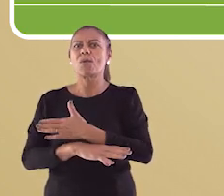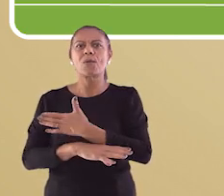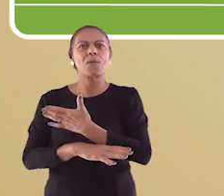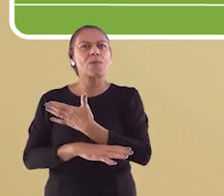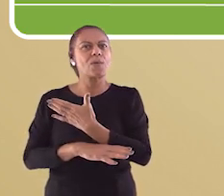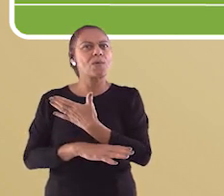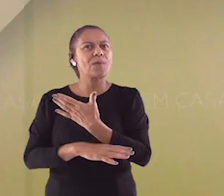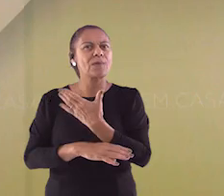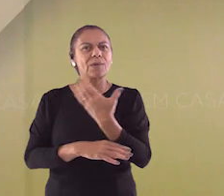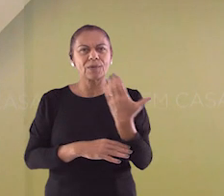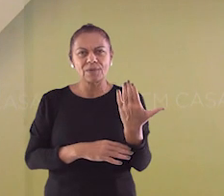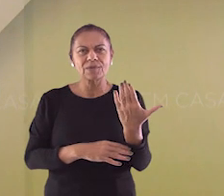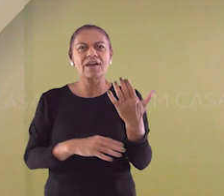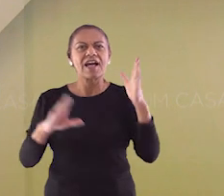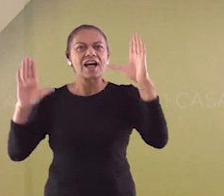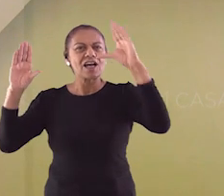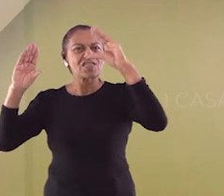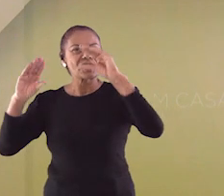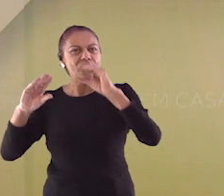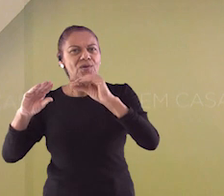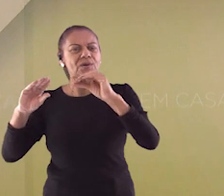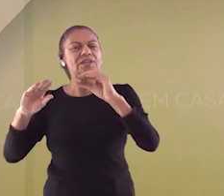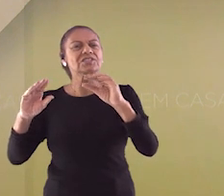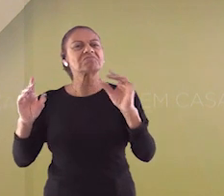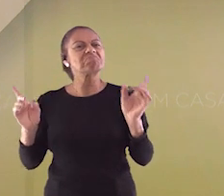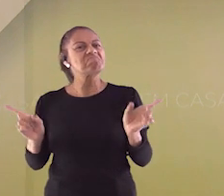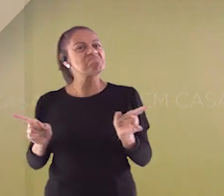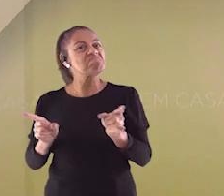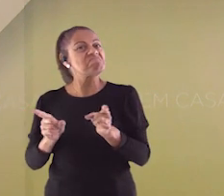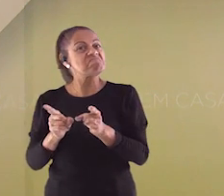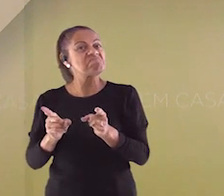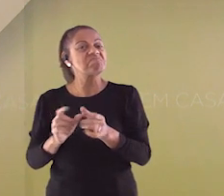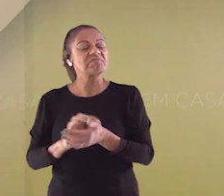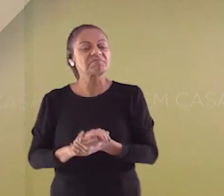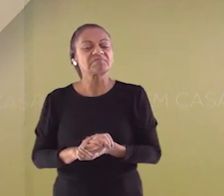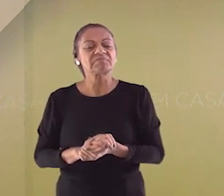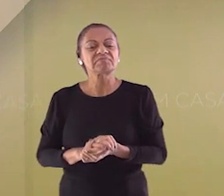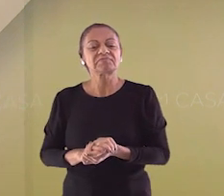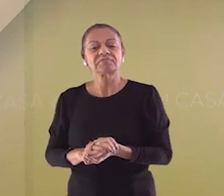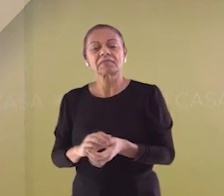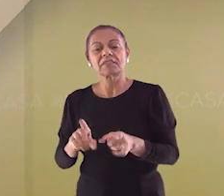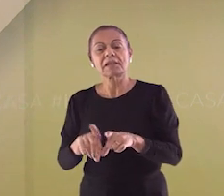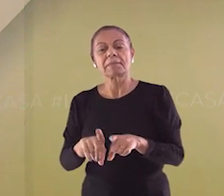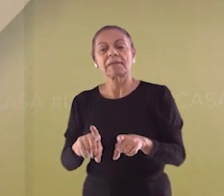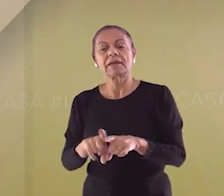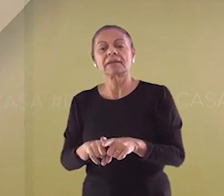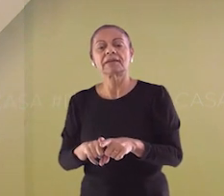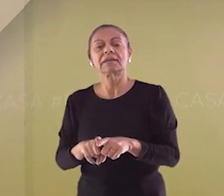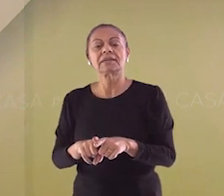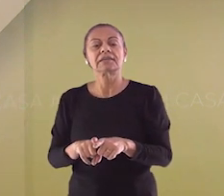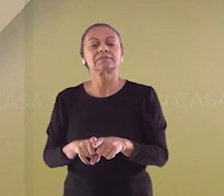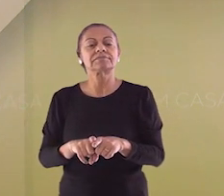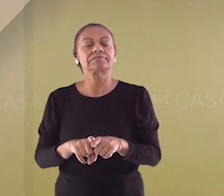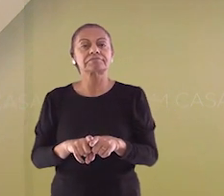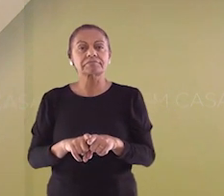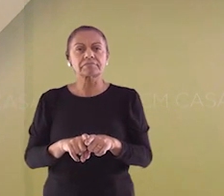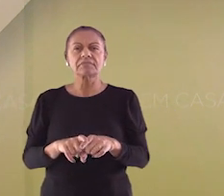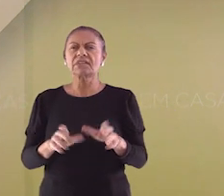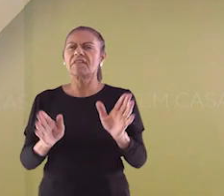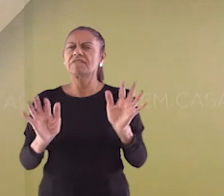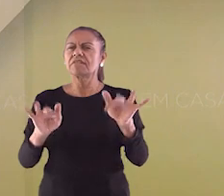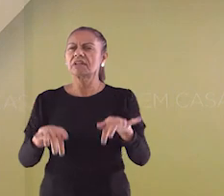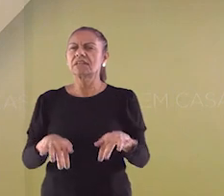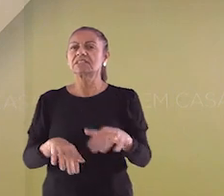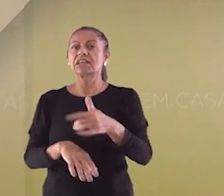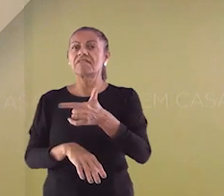as noites. Geralmente, tem início por volta do dia 21 de dezembro e término por volta do dia